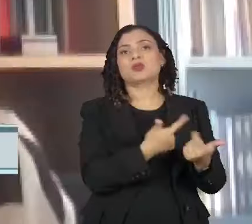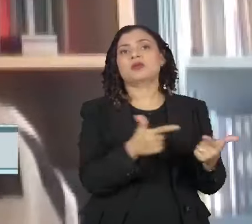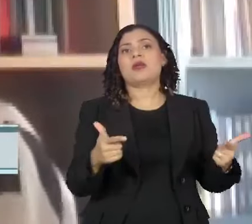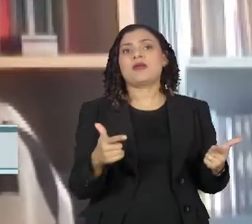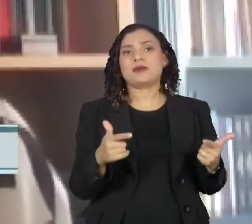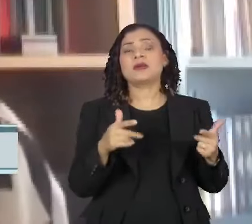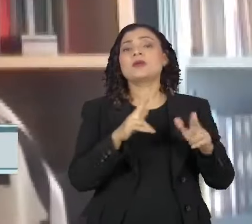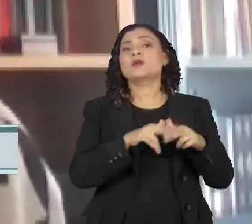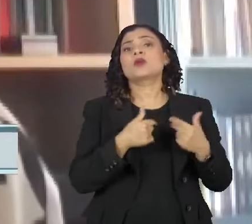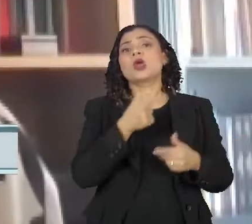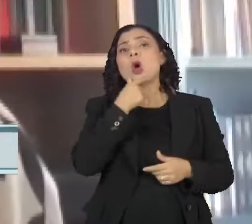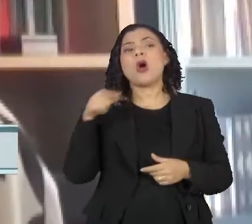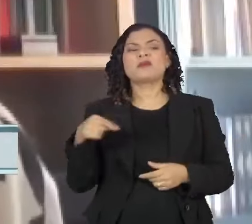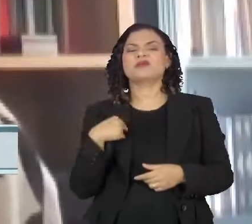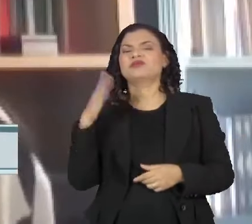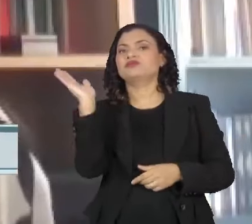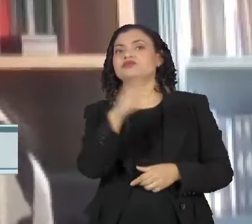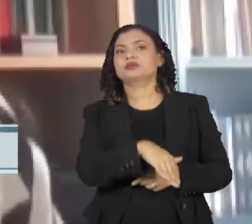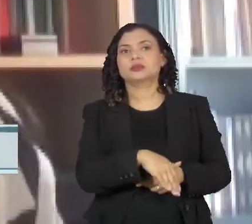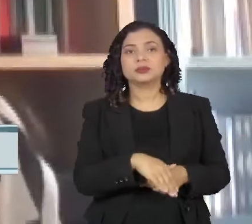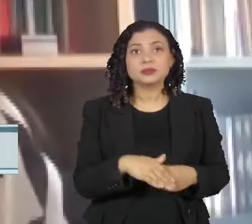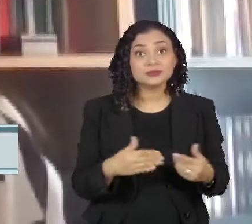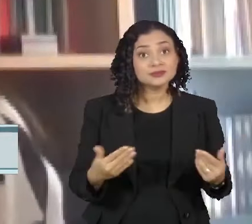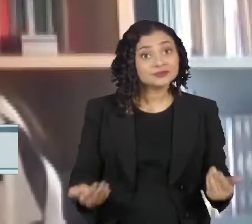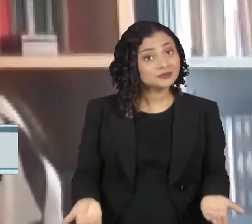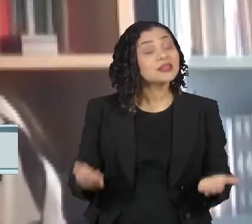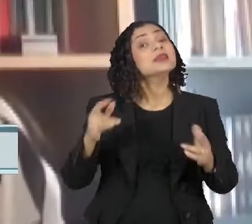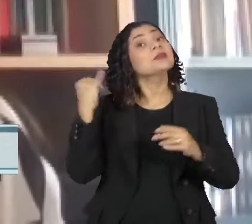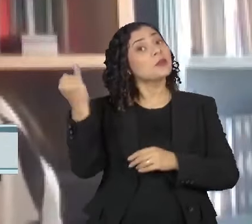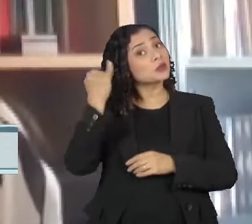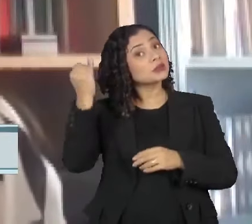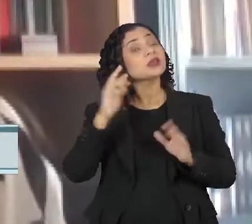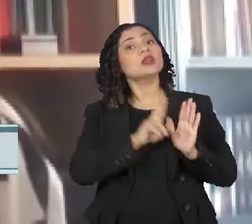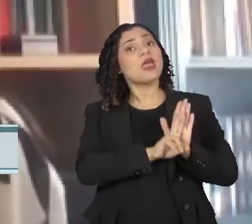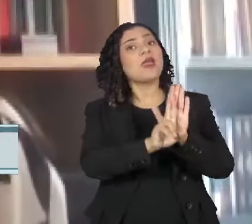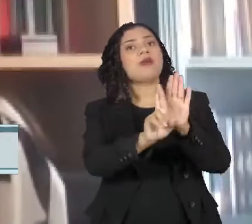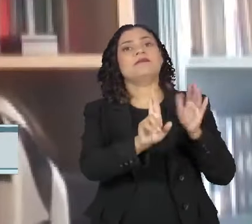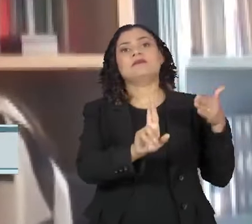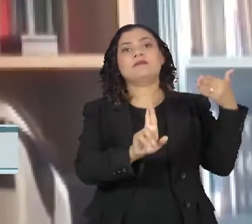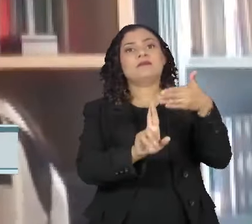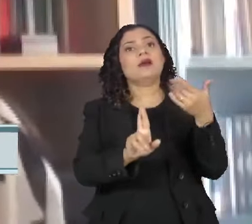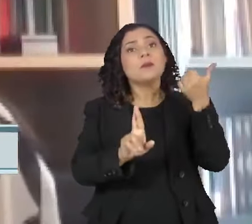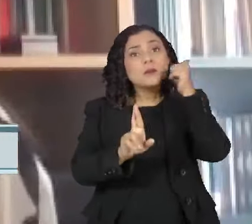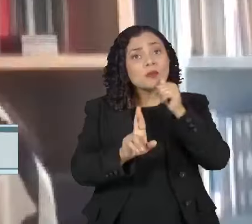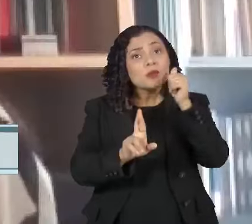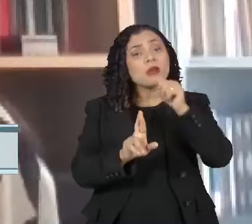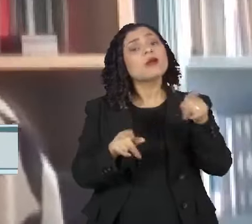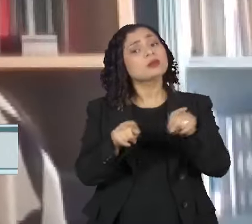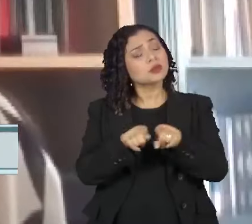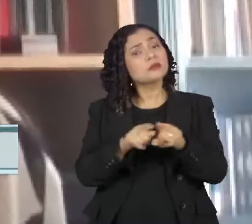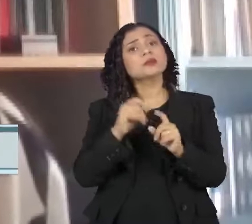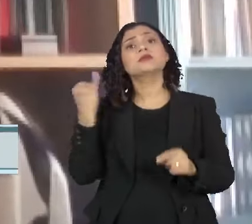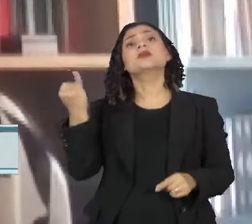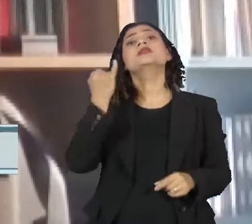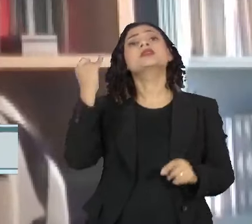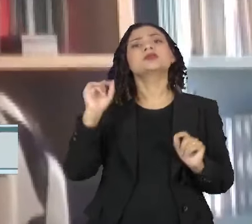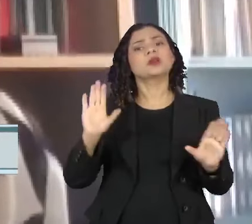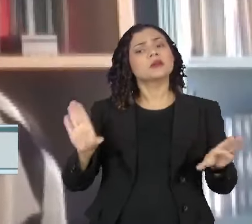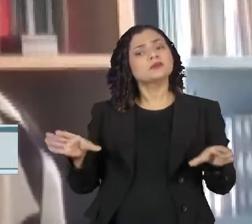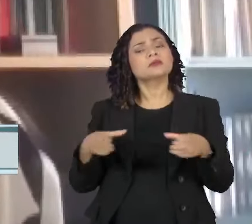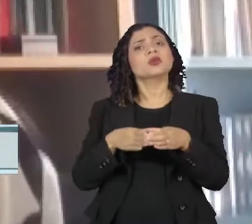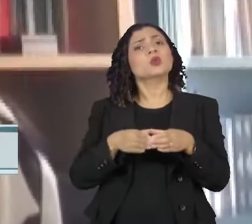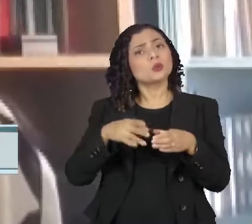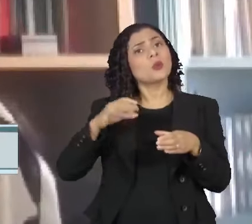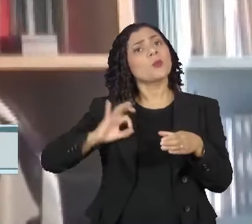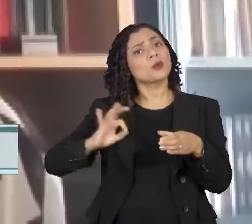não são prioridades para os homens. Então, acho que é por isso que é importante a gente destacar como essas organizações